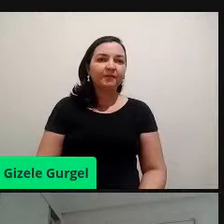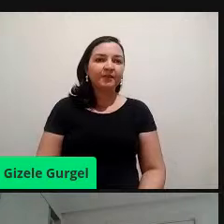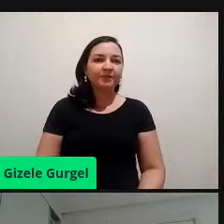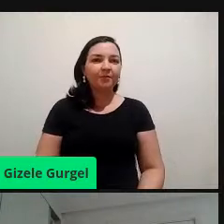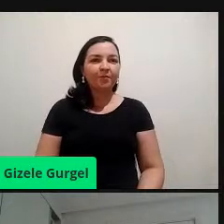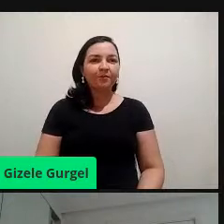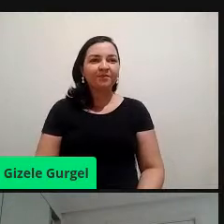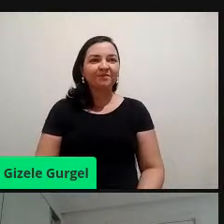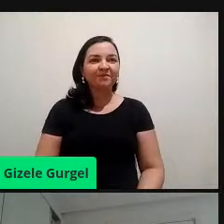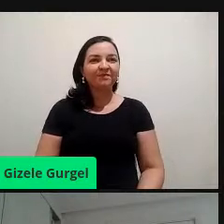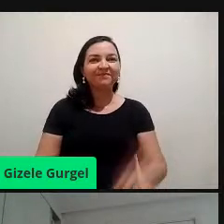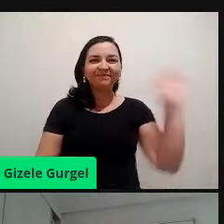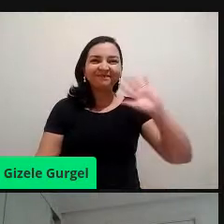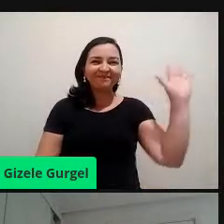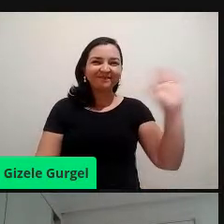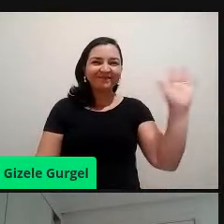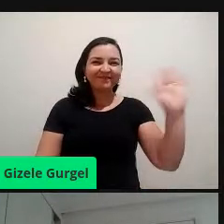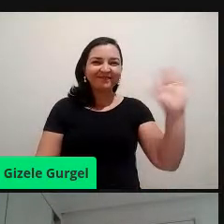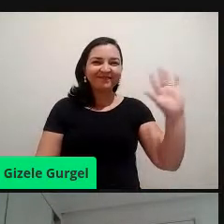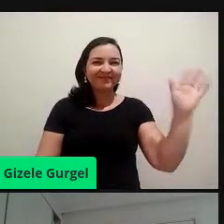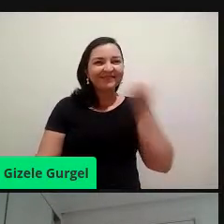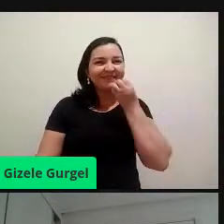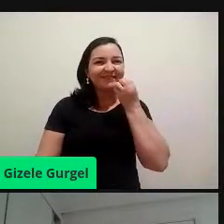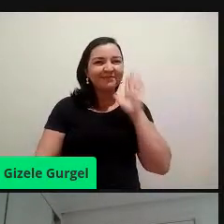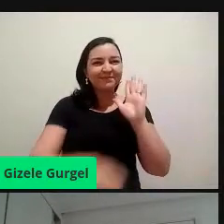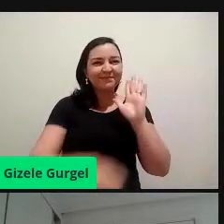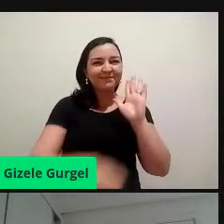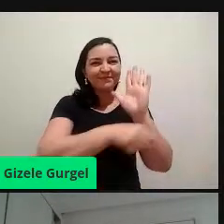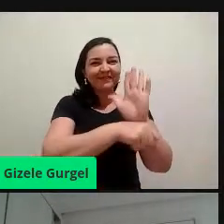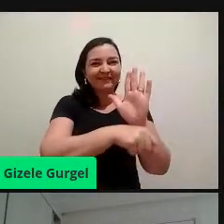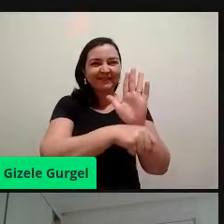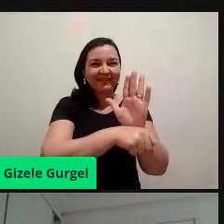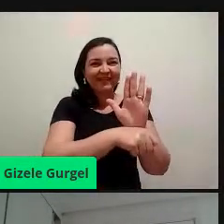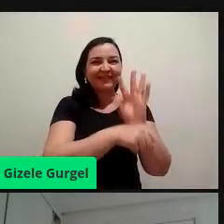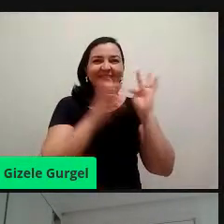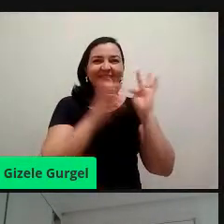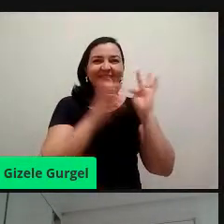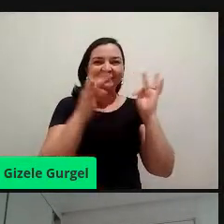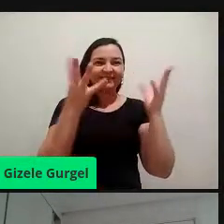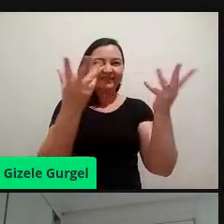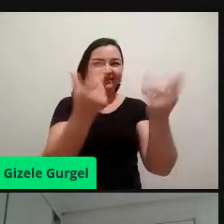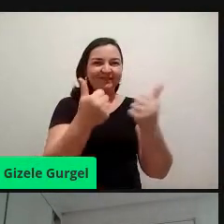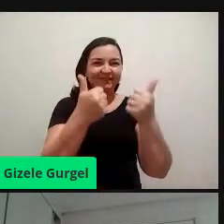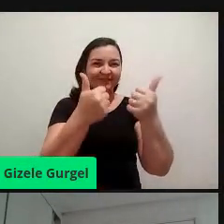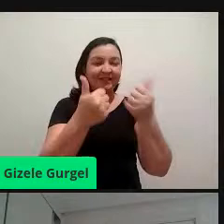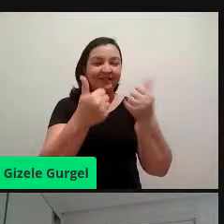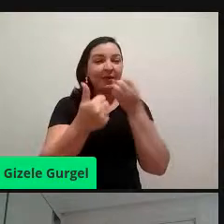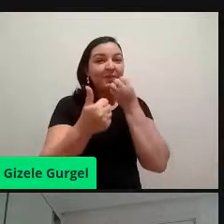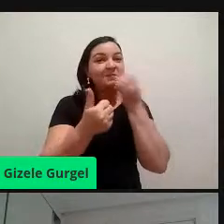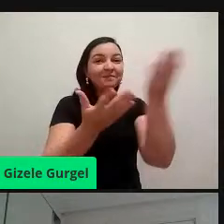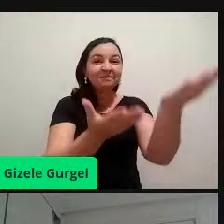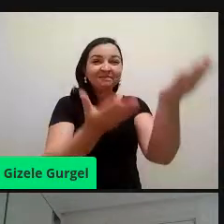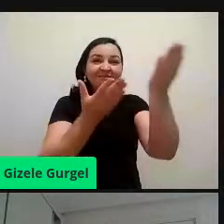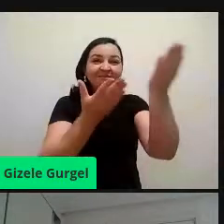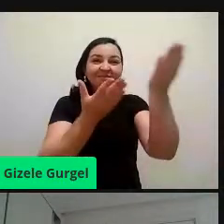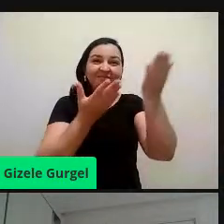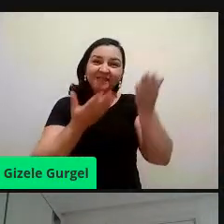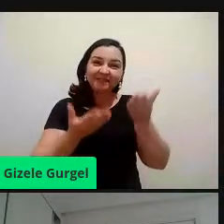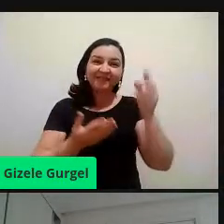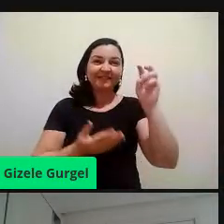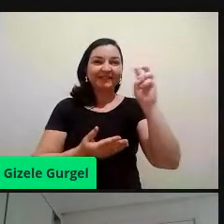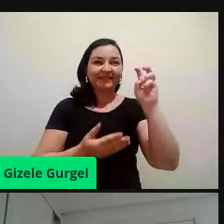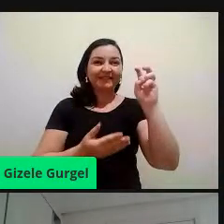Boa tarde a todas e a todos. Sejam todos bem-vindos a mais uma atividade da quinta semana de ciência e